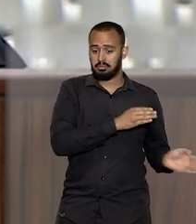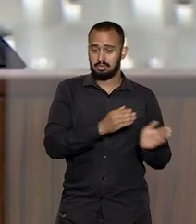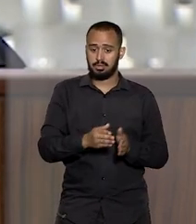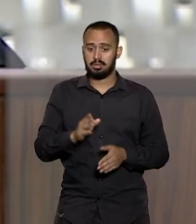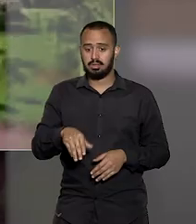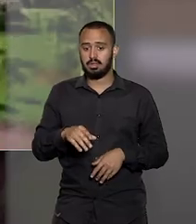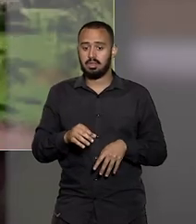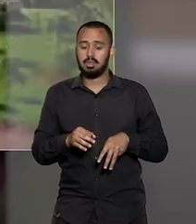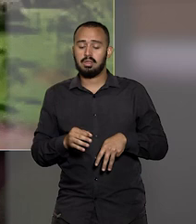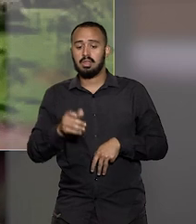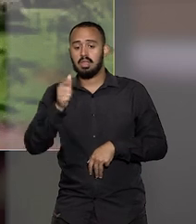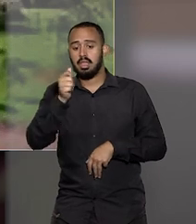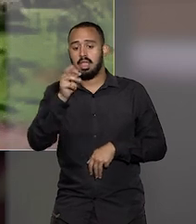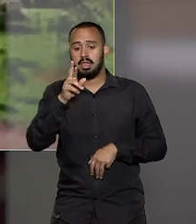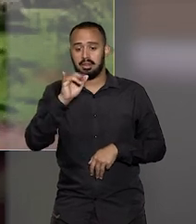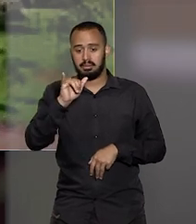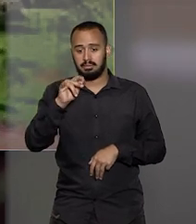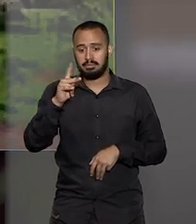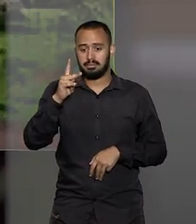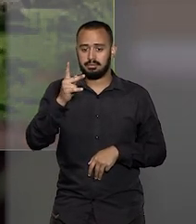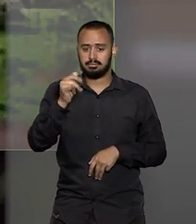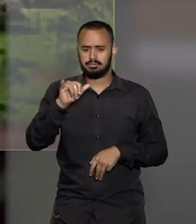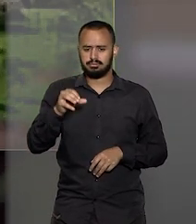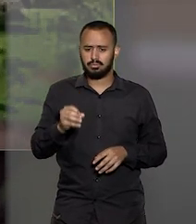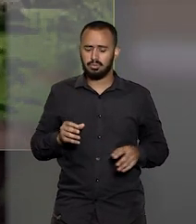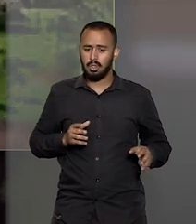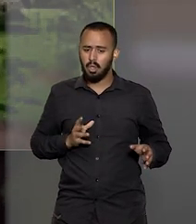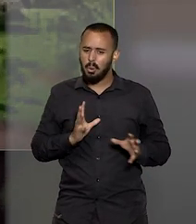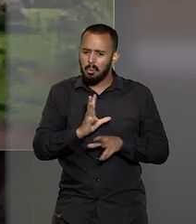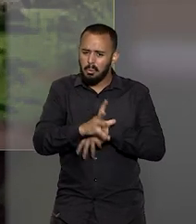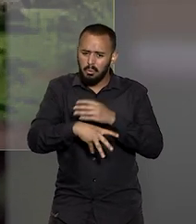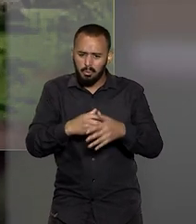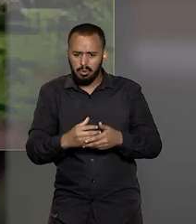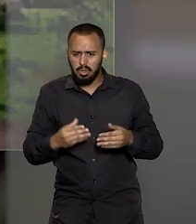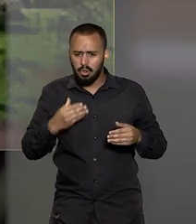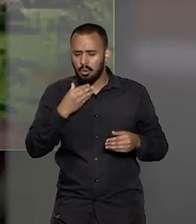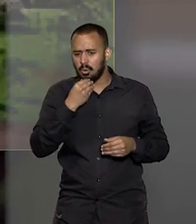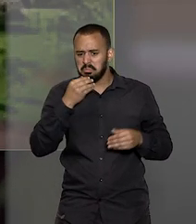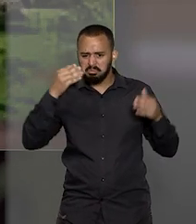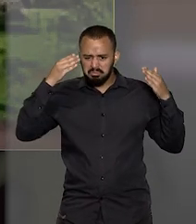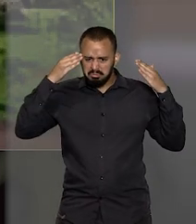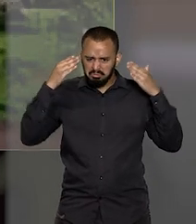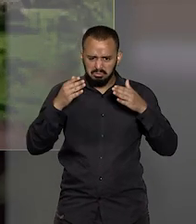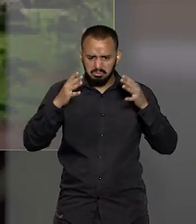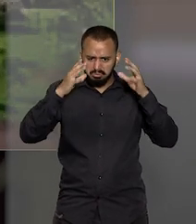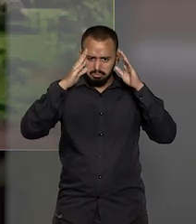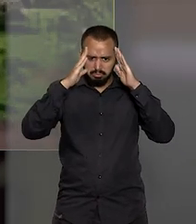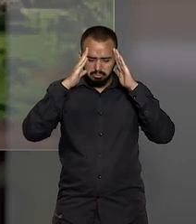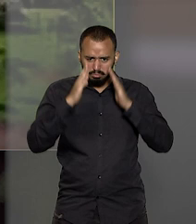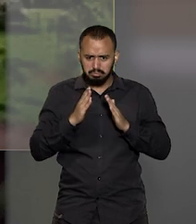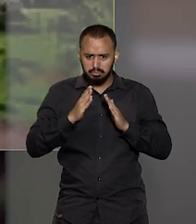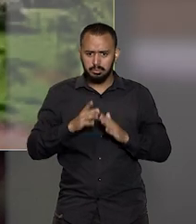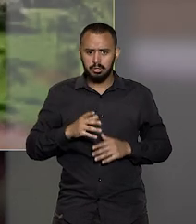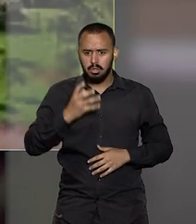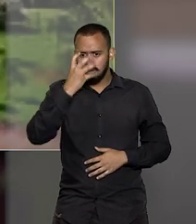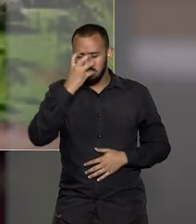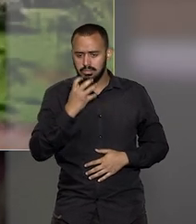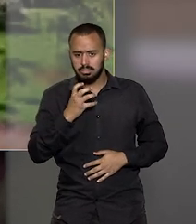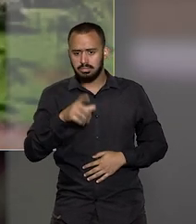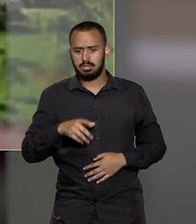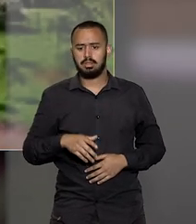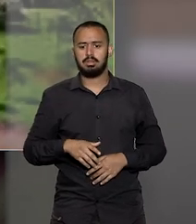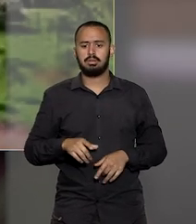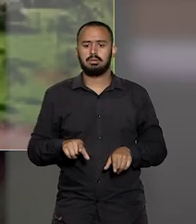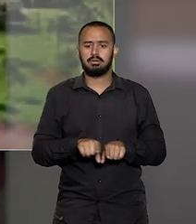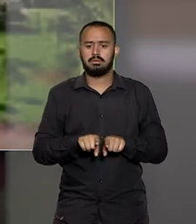Alipa Gênera. Mistura aquele juiz sério, competente, na linguagem de alguns duro, porque